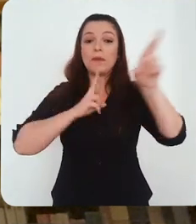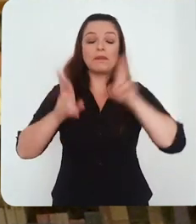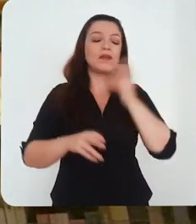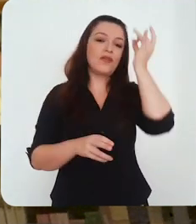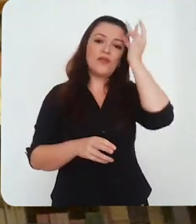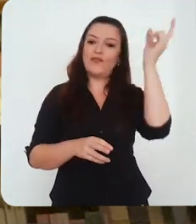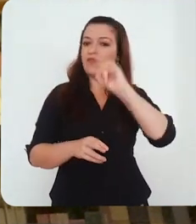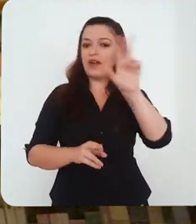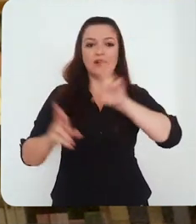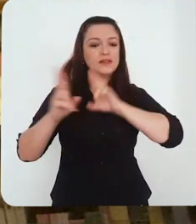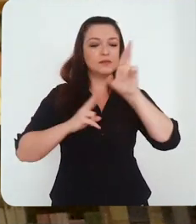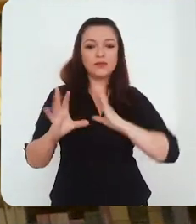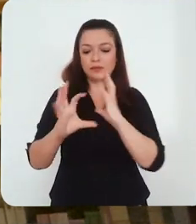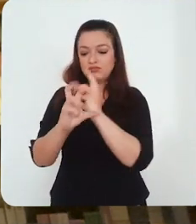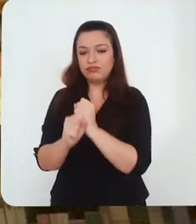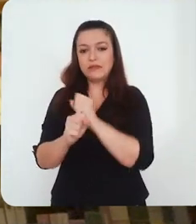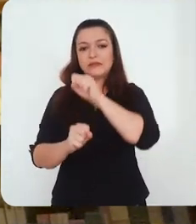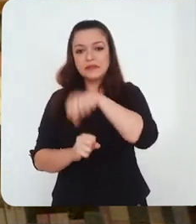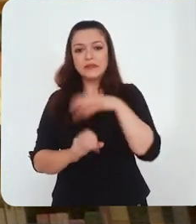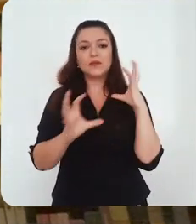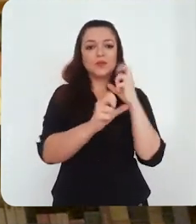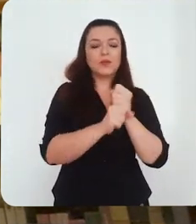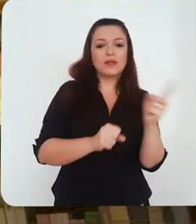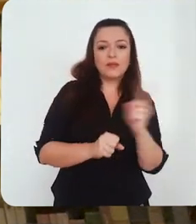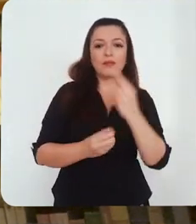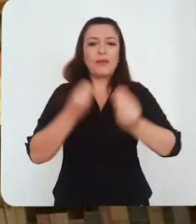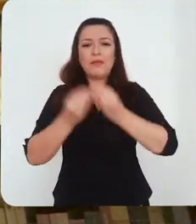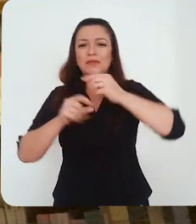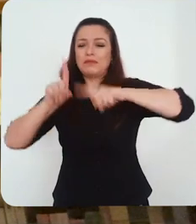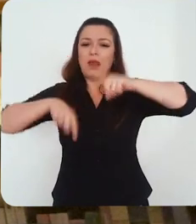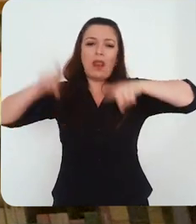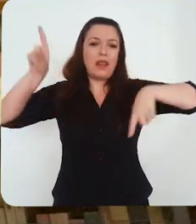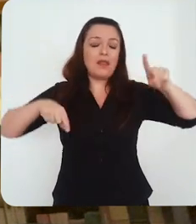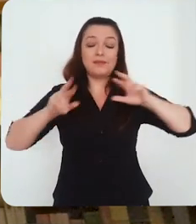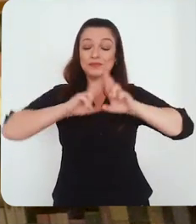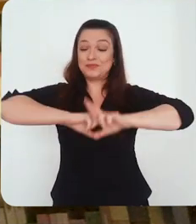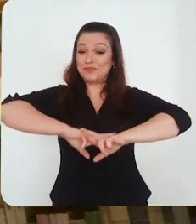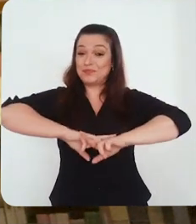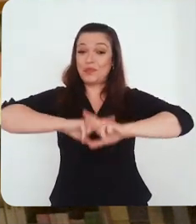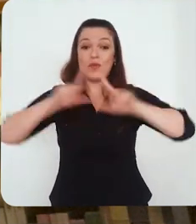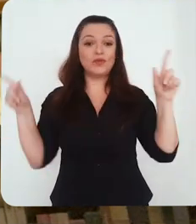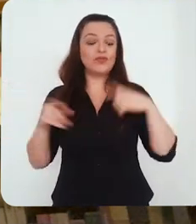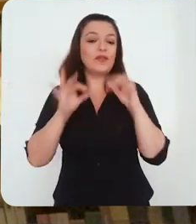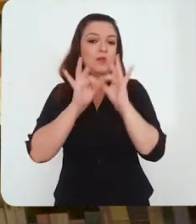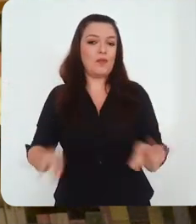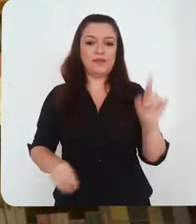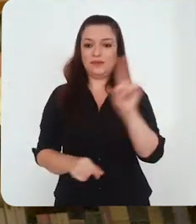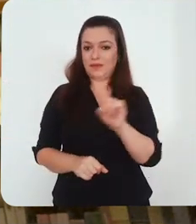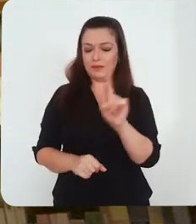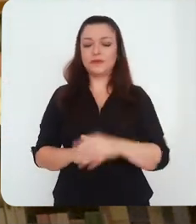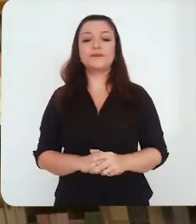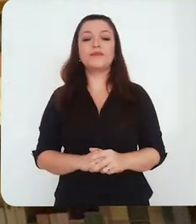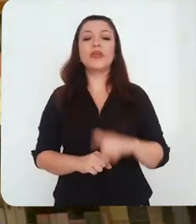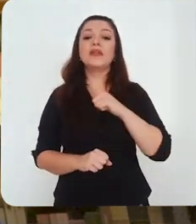respostas. Não foi fácil tabular essas respostas, porque as perguntas feitas foram diferentes. Então, tabular a partir